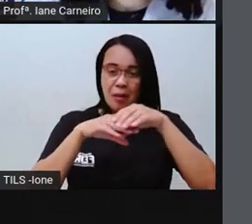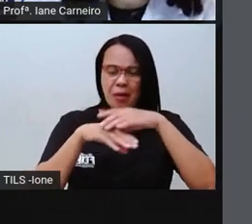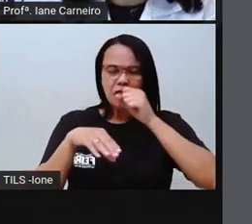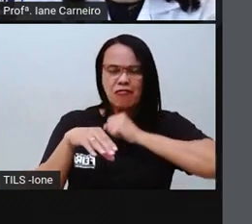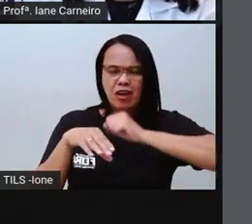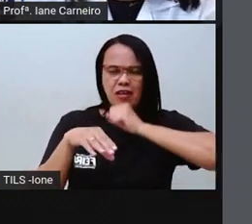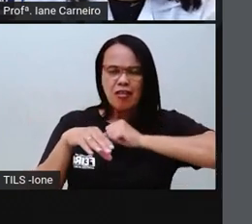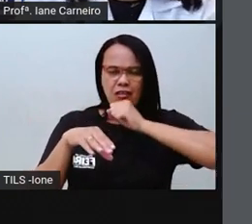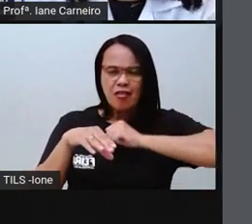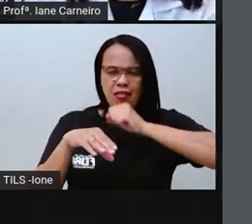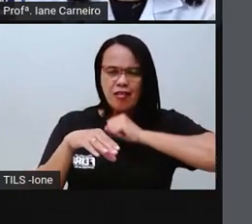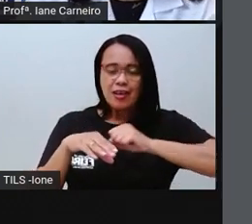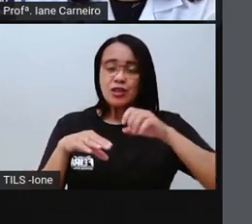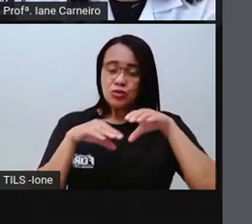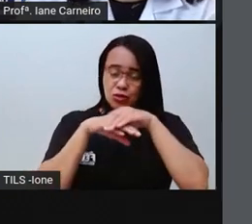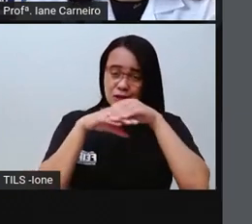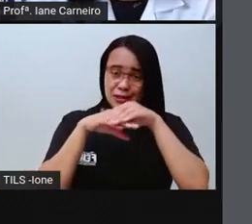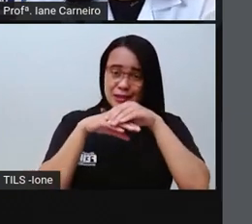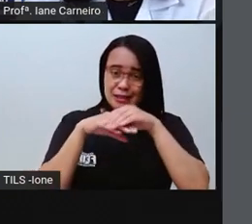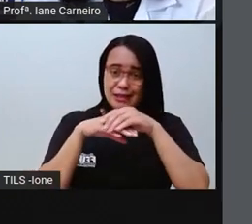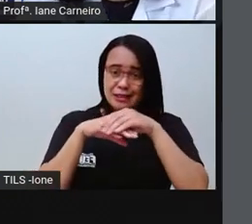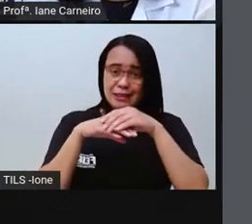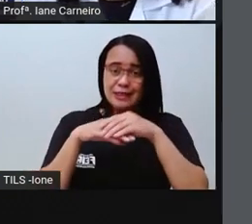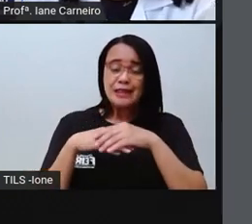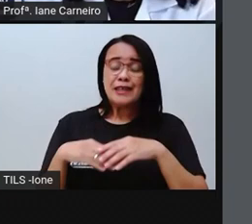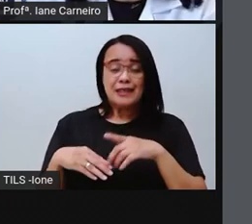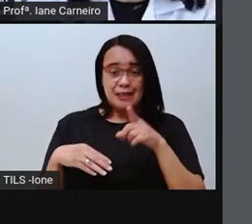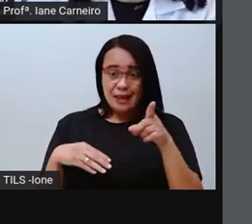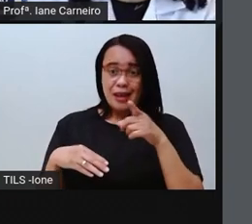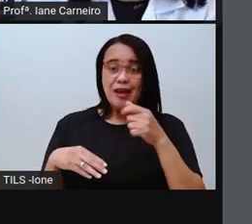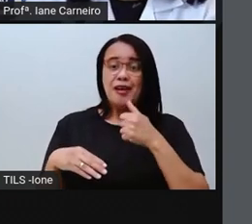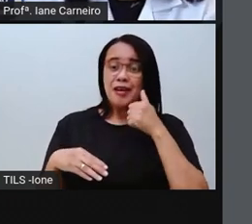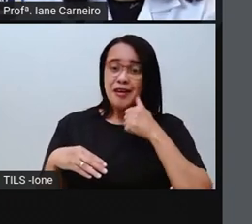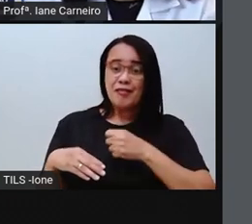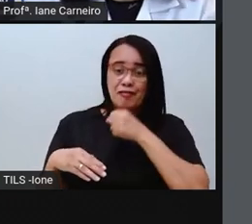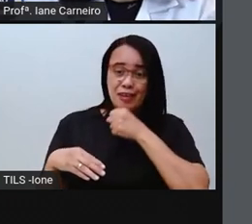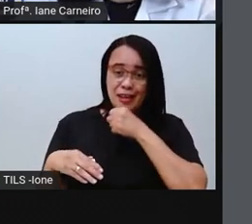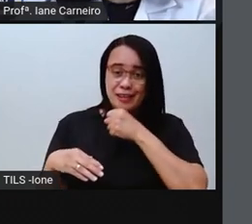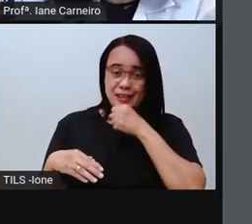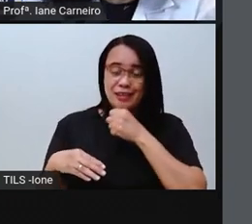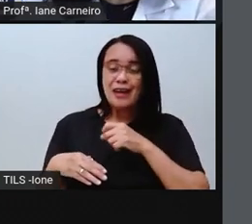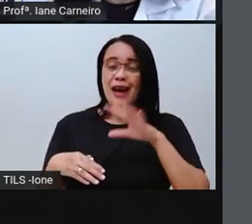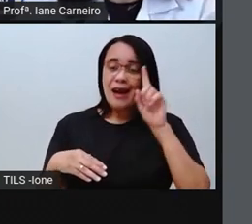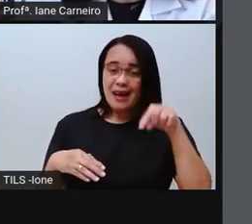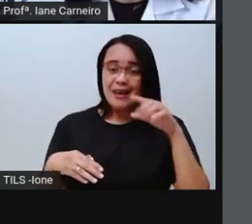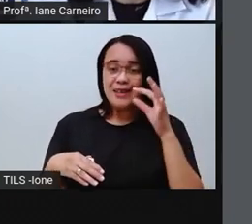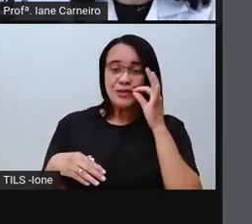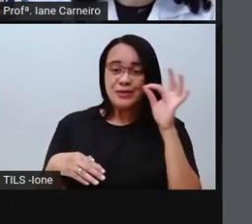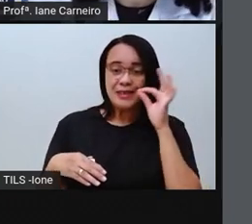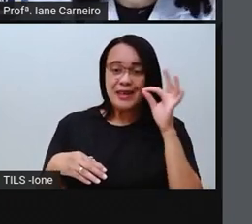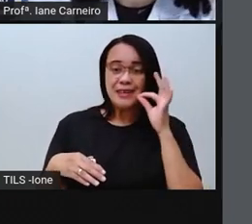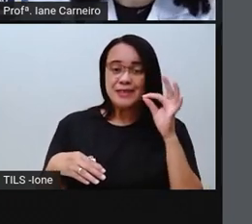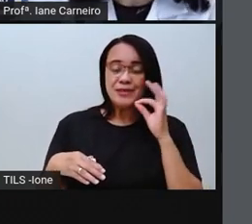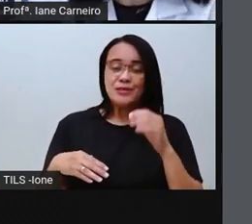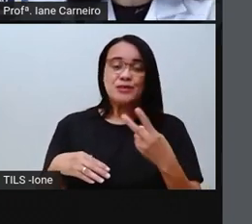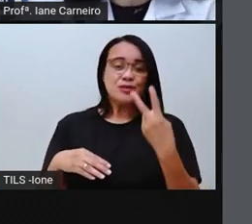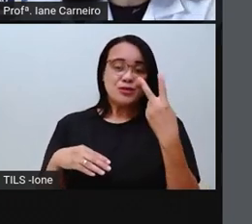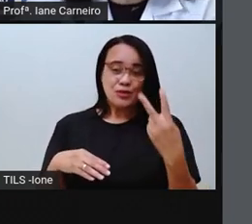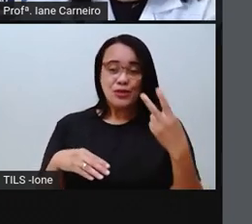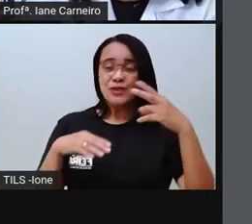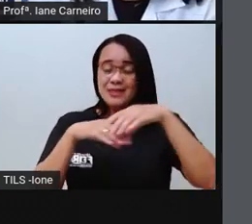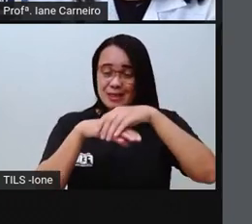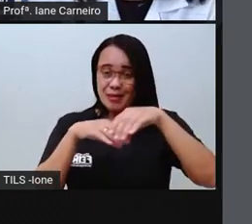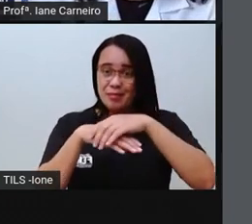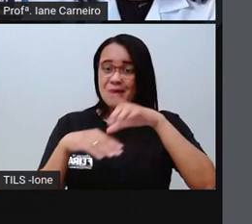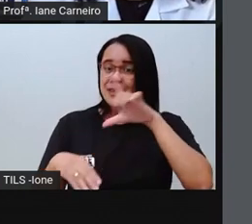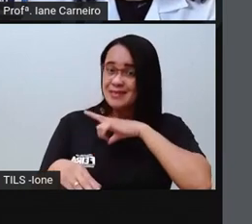velhos. Os tais sapatos da velha, dona velha, a do gato. Aquela velha que tinha dois sapatos e tinha